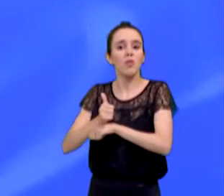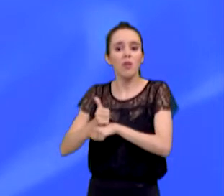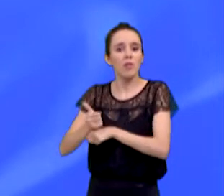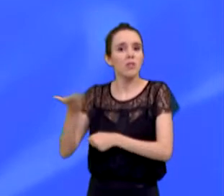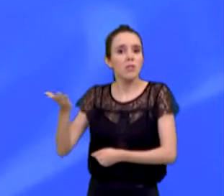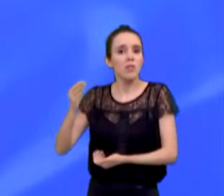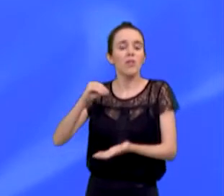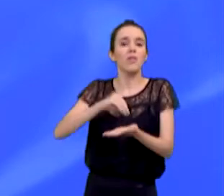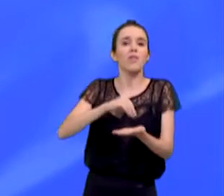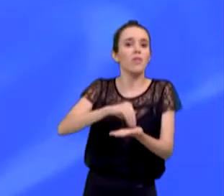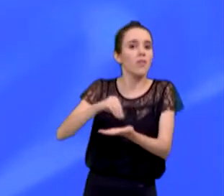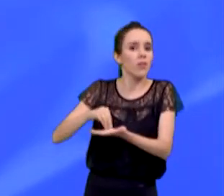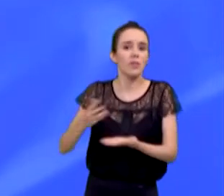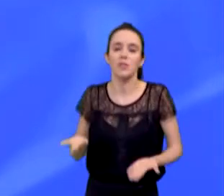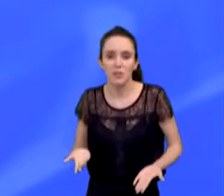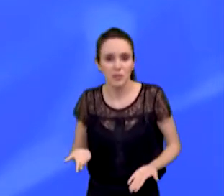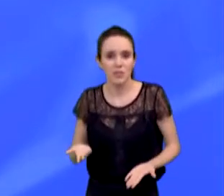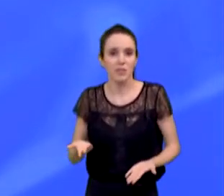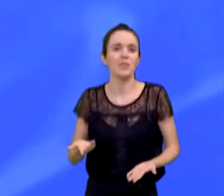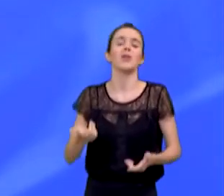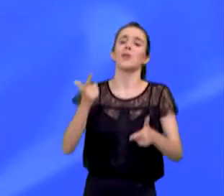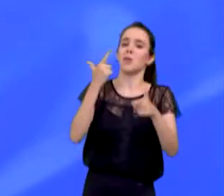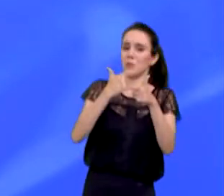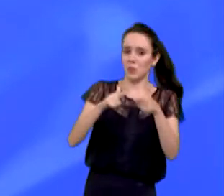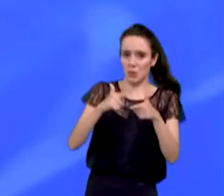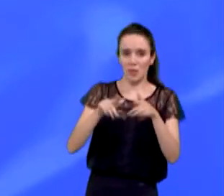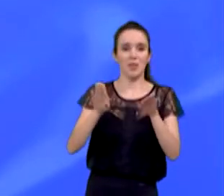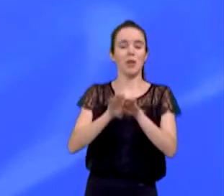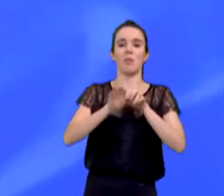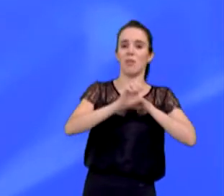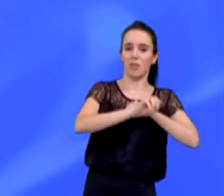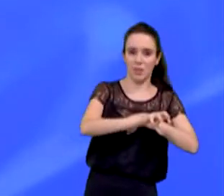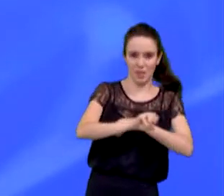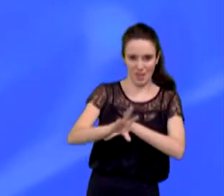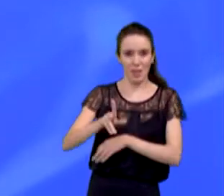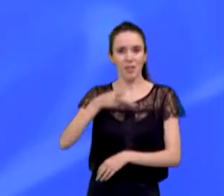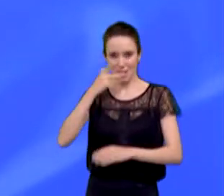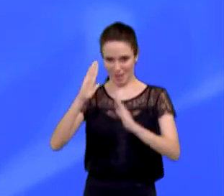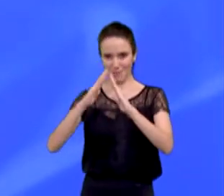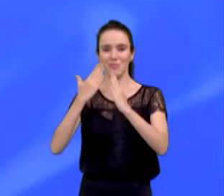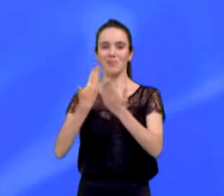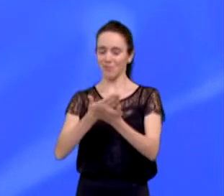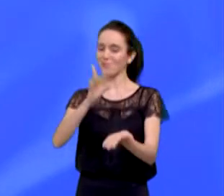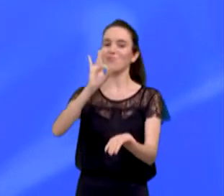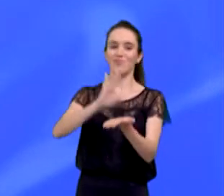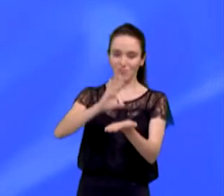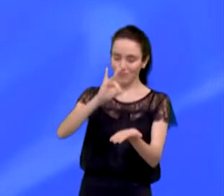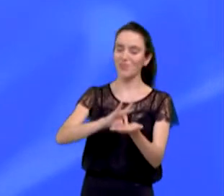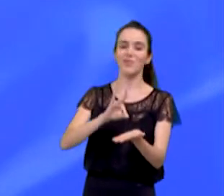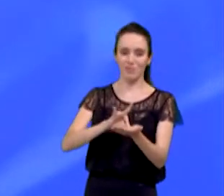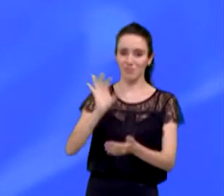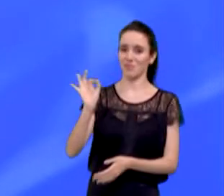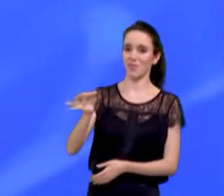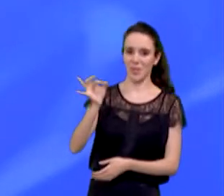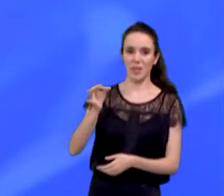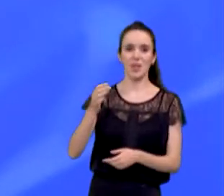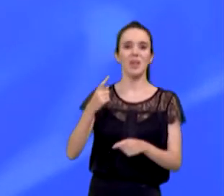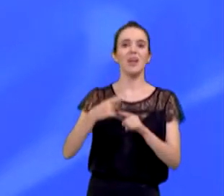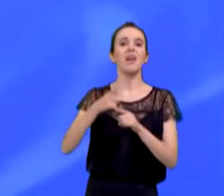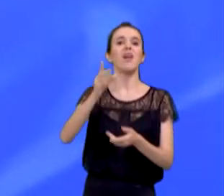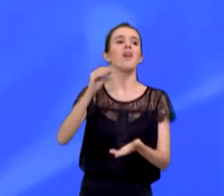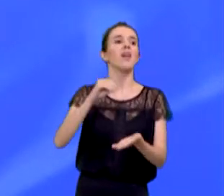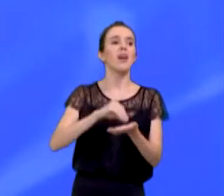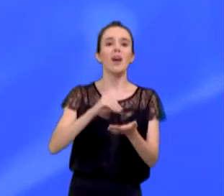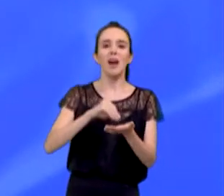ao longo dessa última gestão, existe precarização na educação. Você falou da creche, é verdade. Infelizmente, ele está tentando